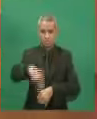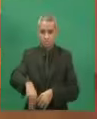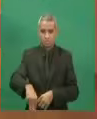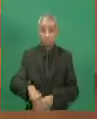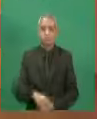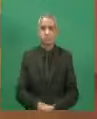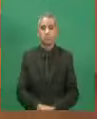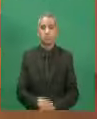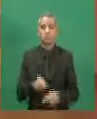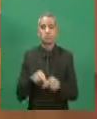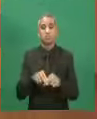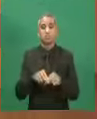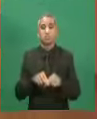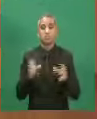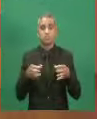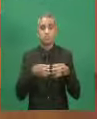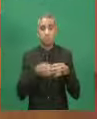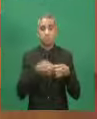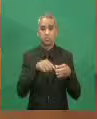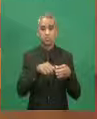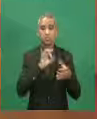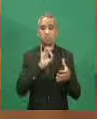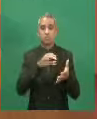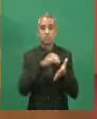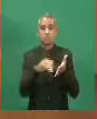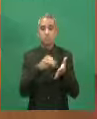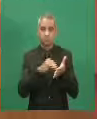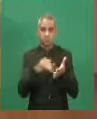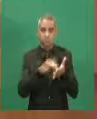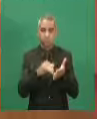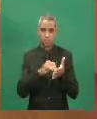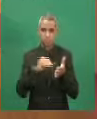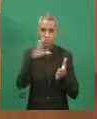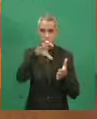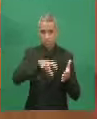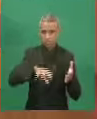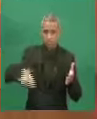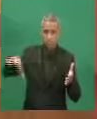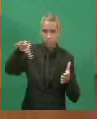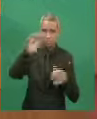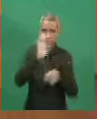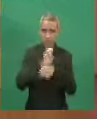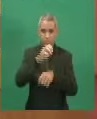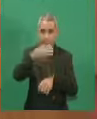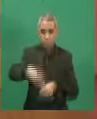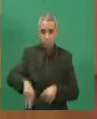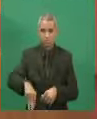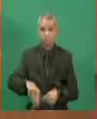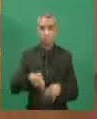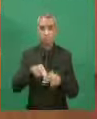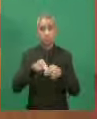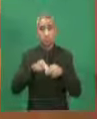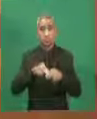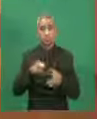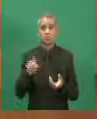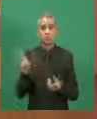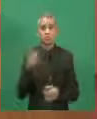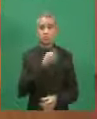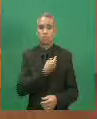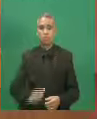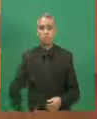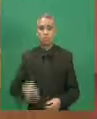compunham esse conselho os secretários de Estado. E aí, no governo Rosiana, com o objetivo, como eu já disse,